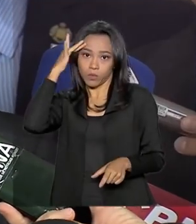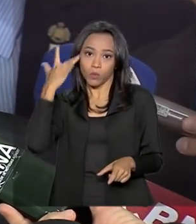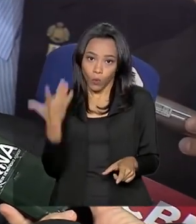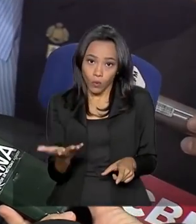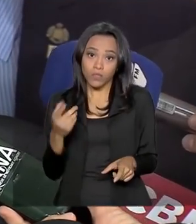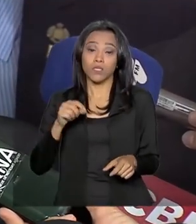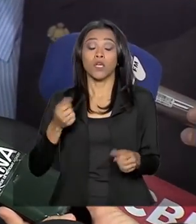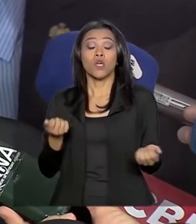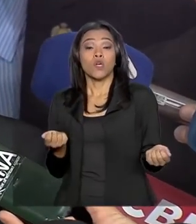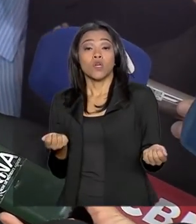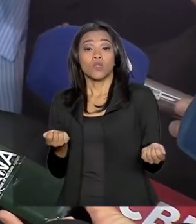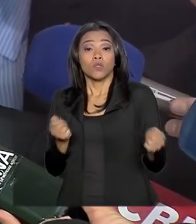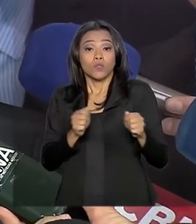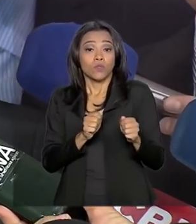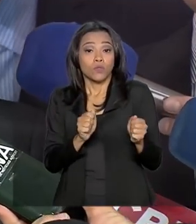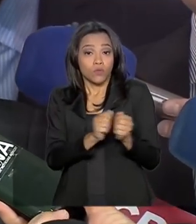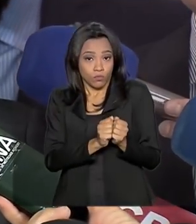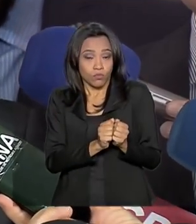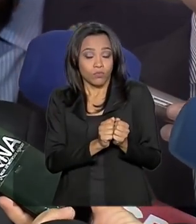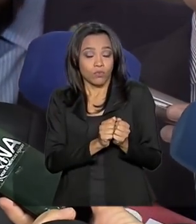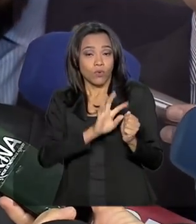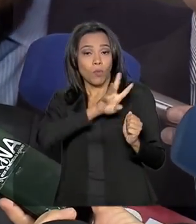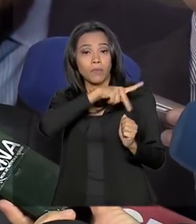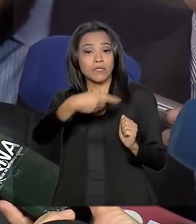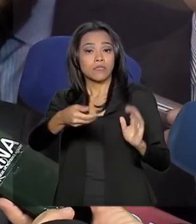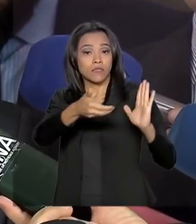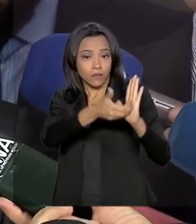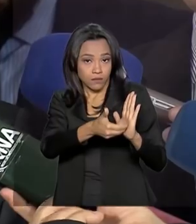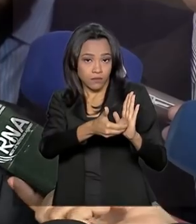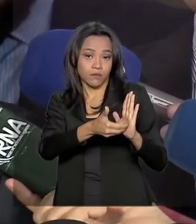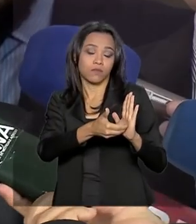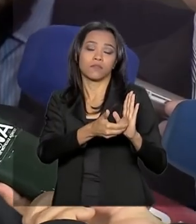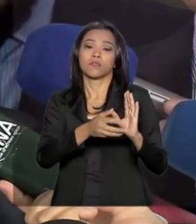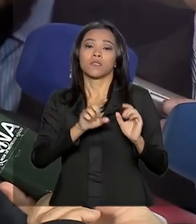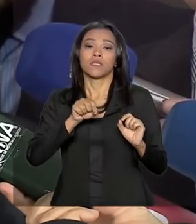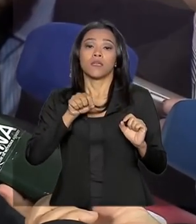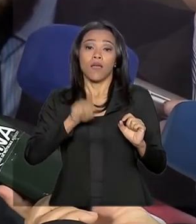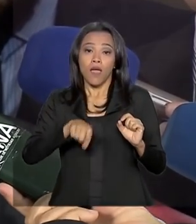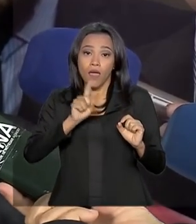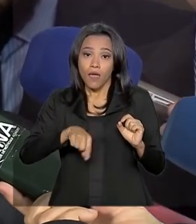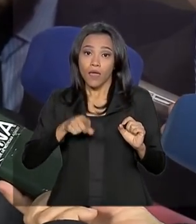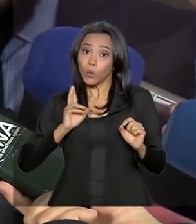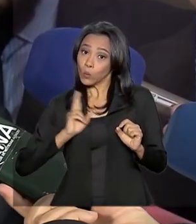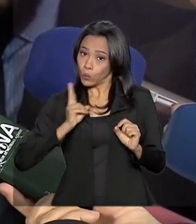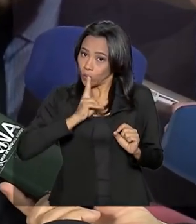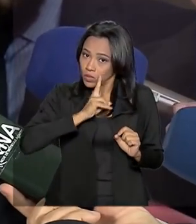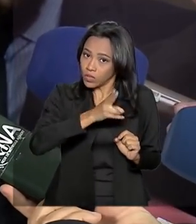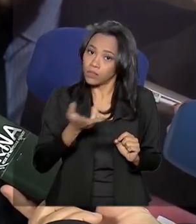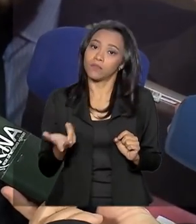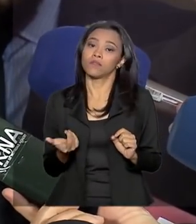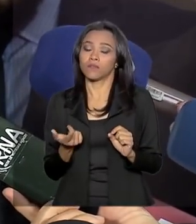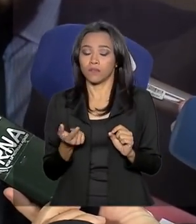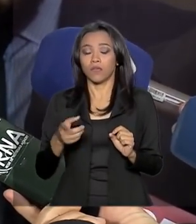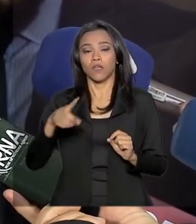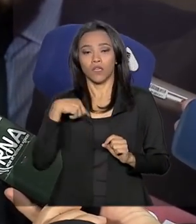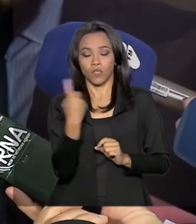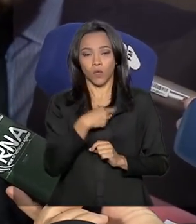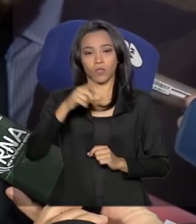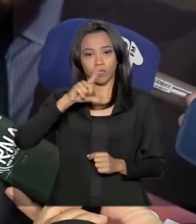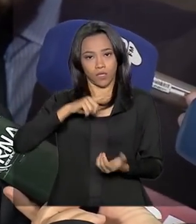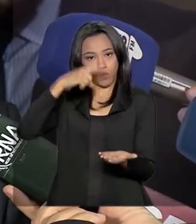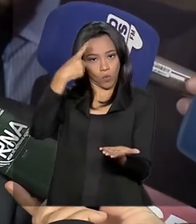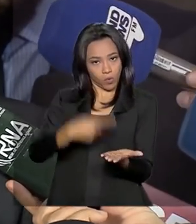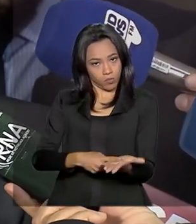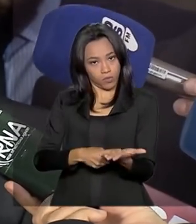presidência da Câmara dos Deputados, com o regime de urgência constitucional. E nós temos o compromisso do presidente